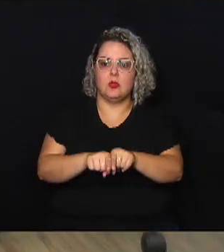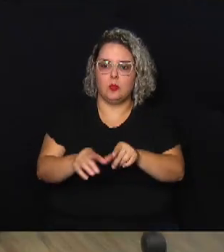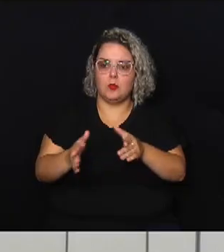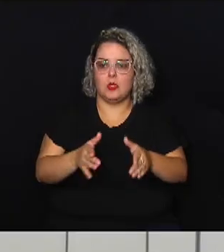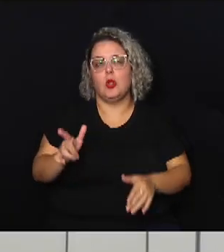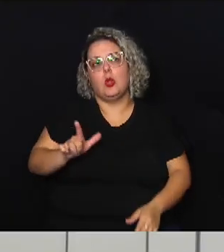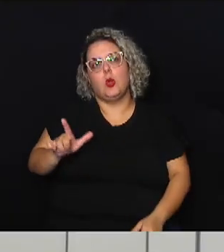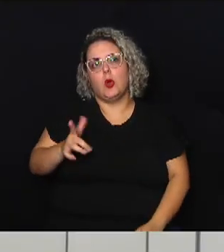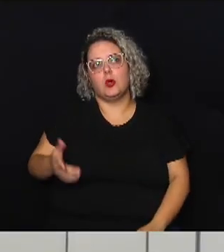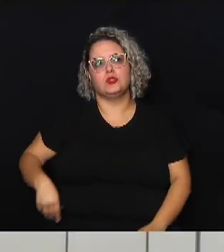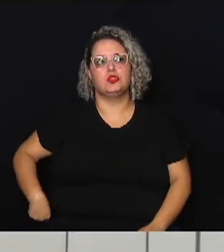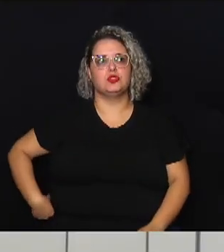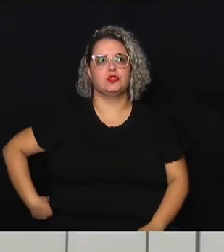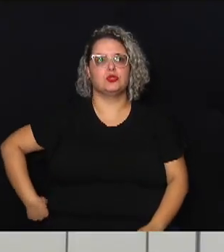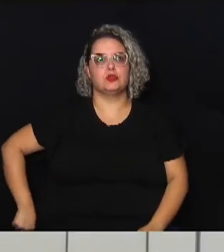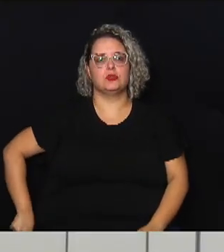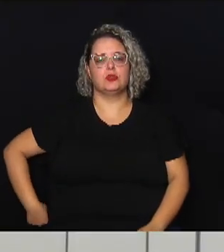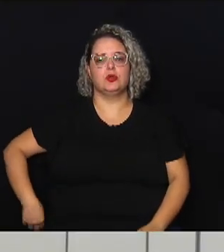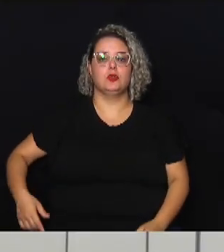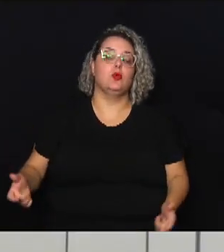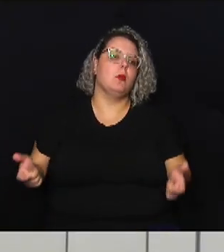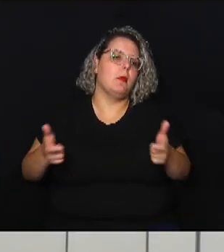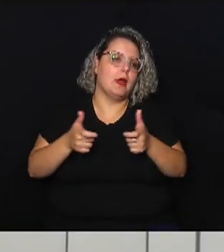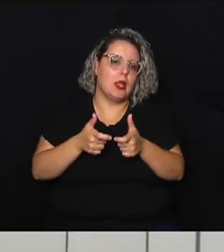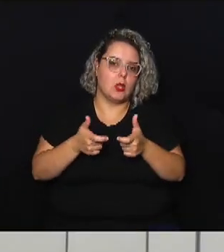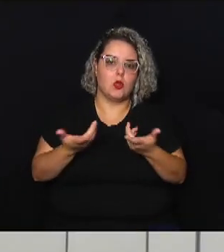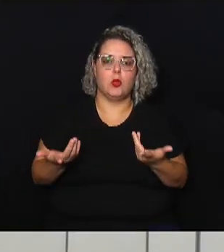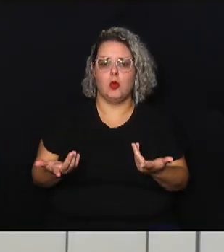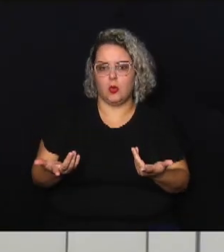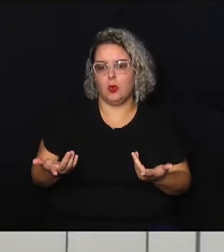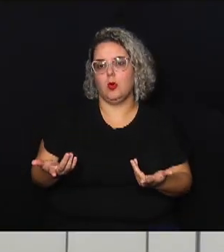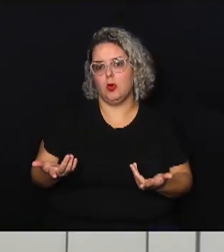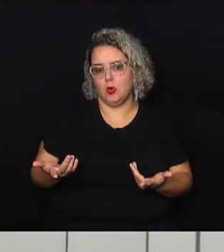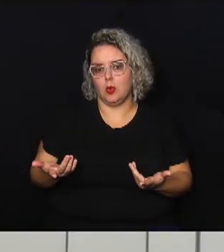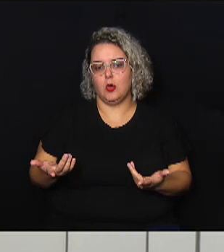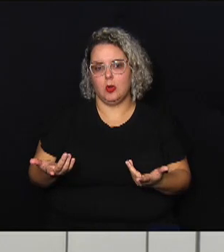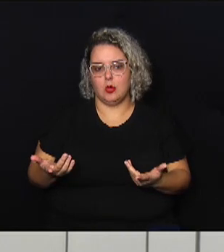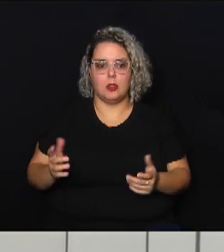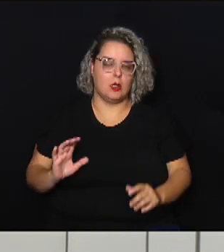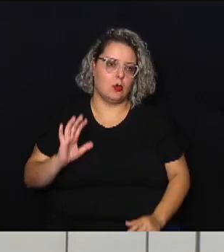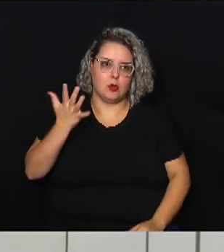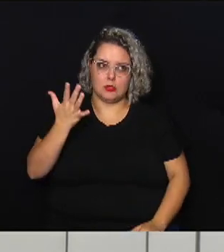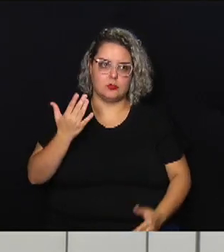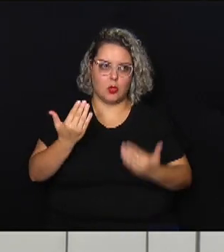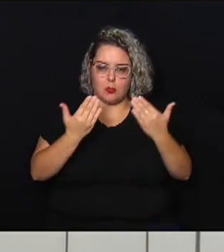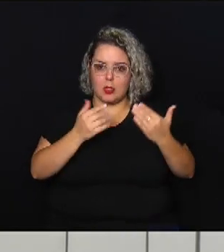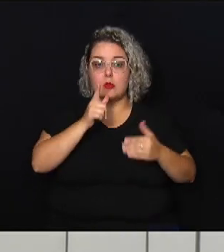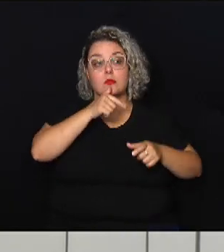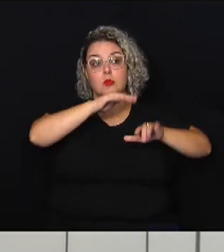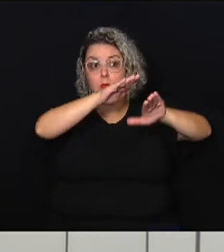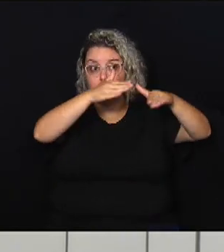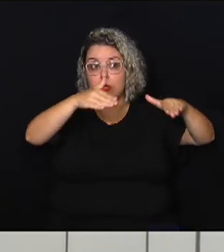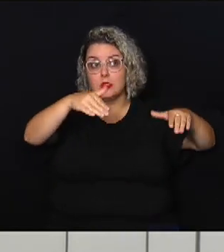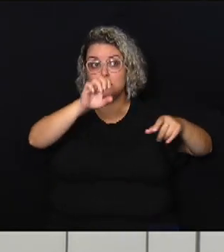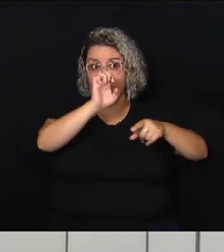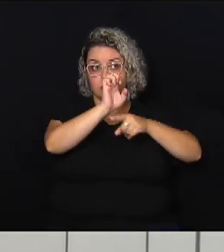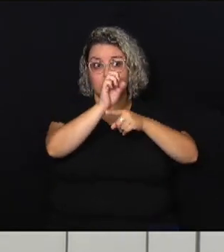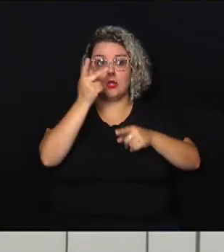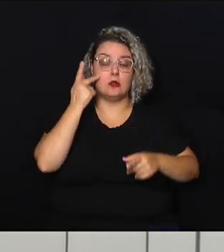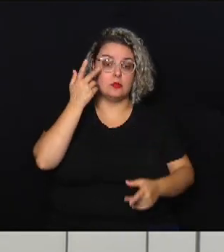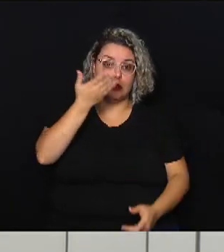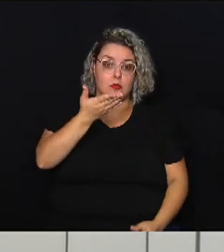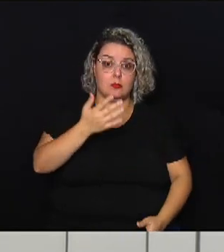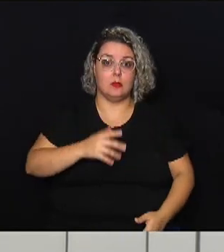que foi em uma menor proporção em relação ao litoral paulista, mas nós tivemos aí um janeiro com quedas de